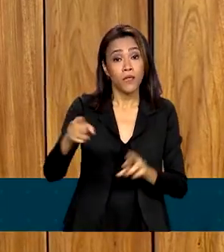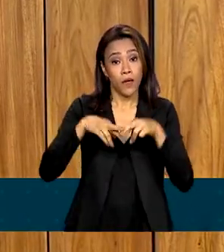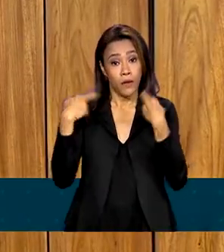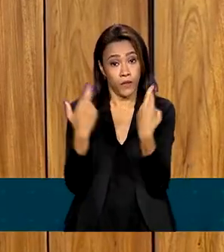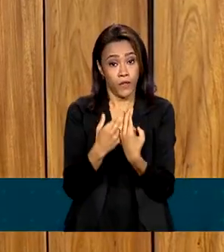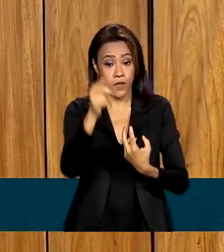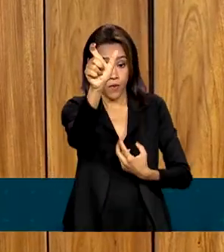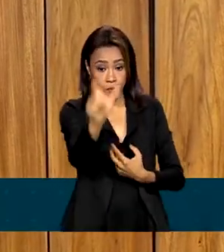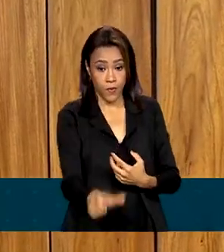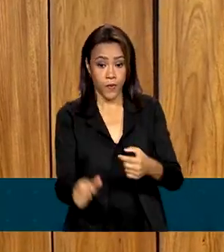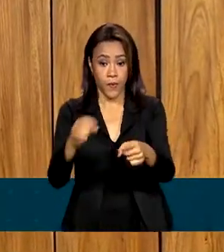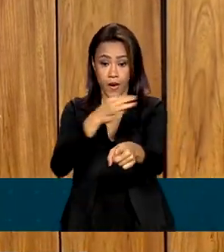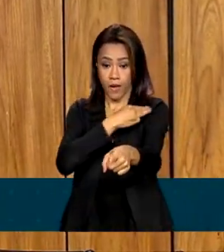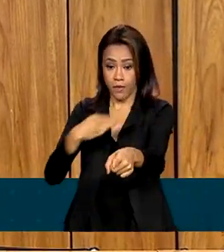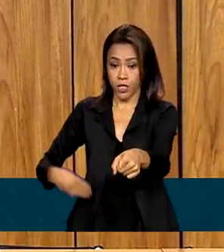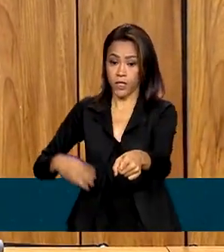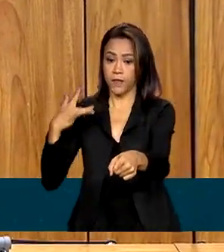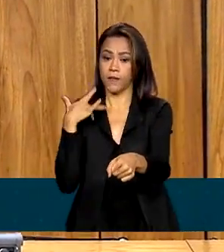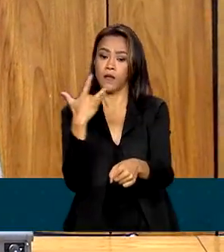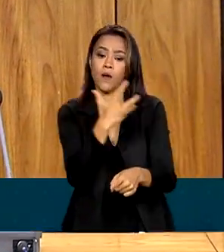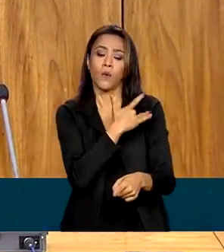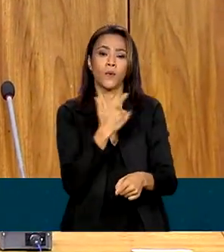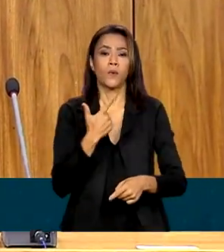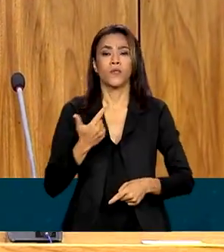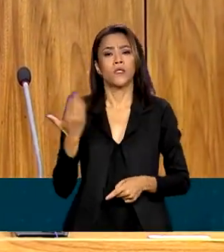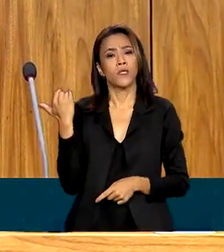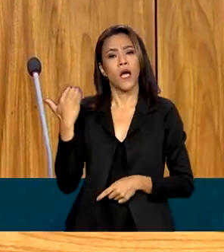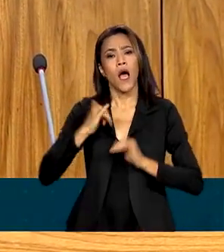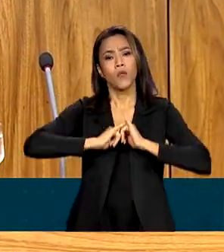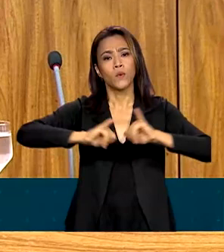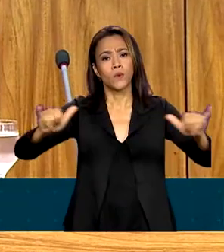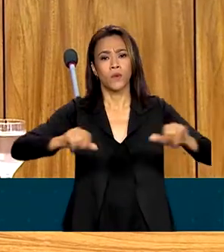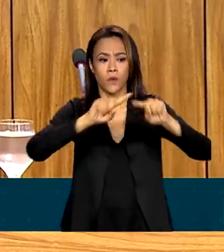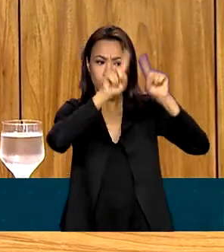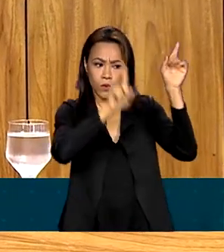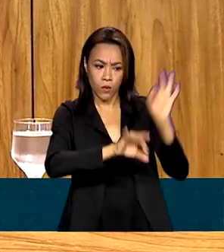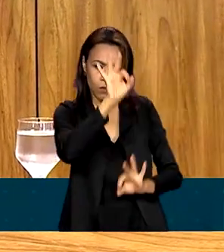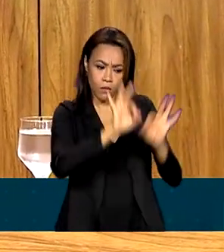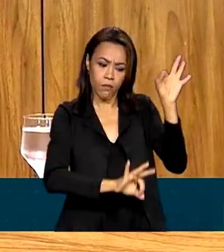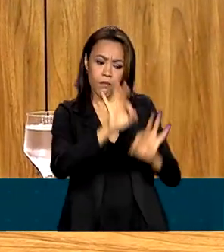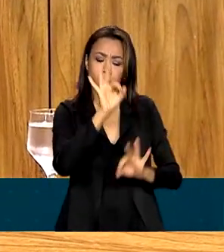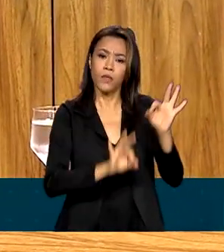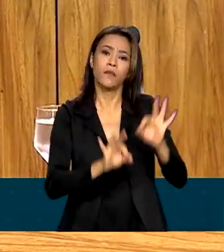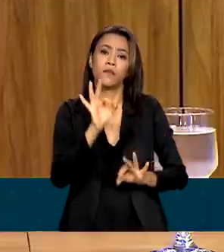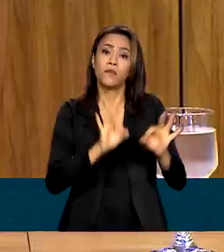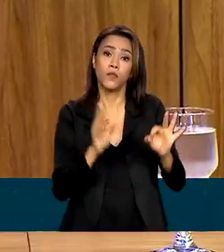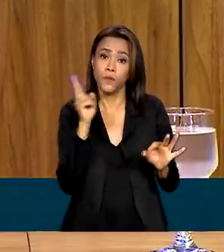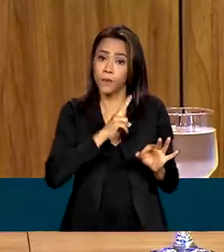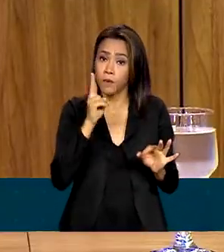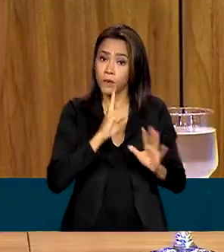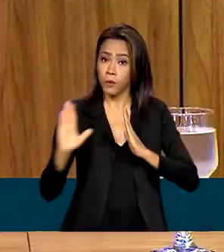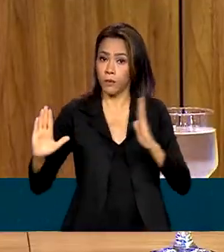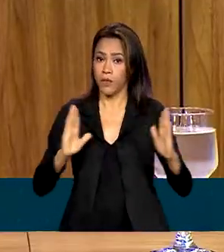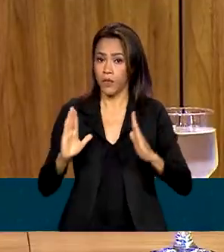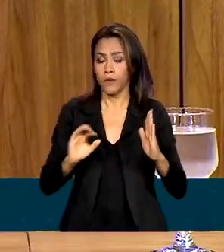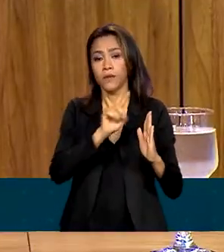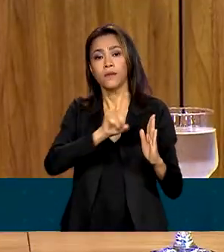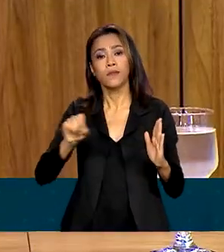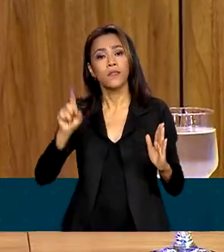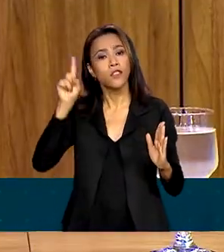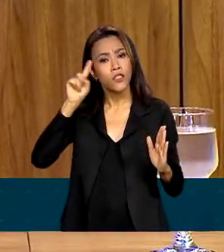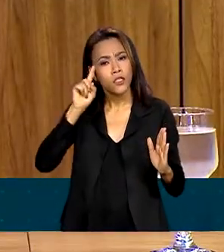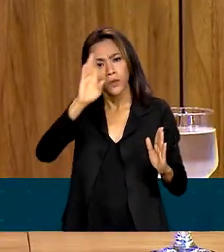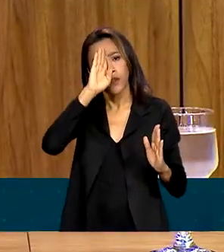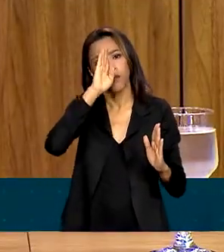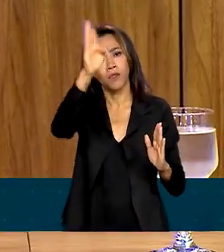a ministra da Saúde, Nízia Trindade, anunciou um plano de emergência de 100 dias para a área da saúde. Entre as prioridades da